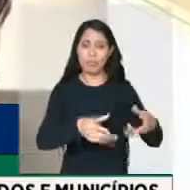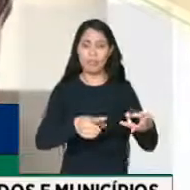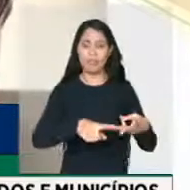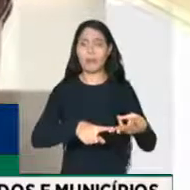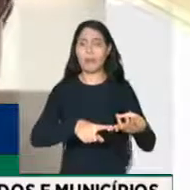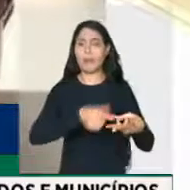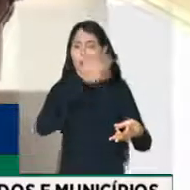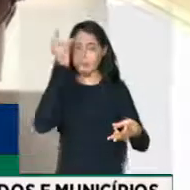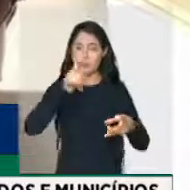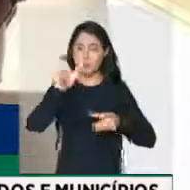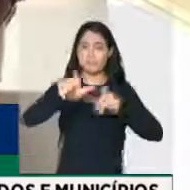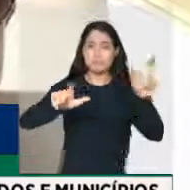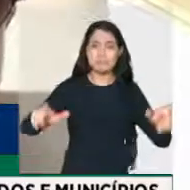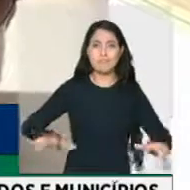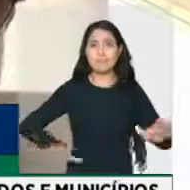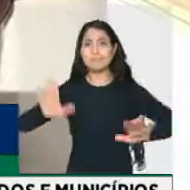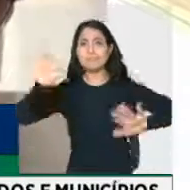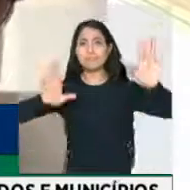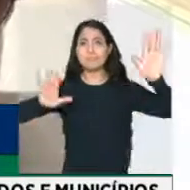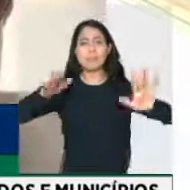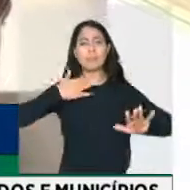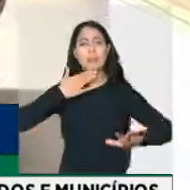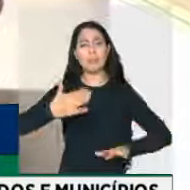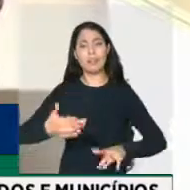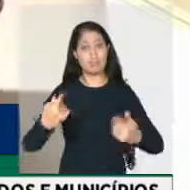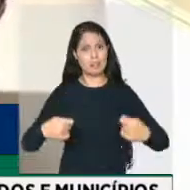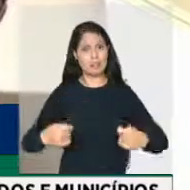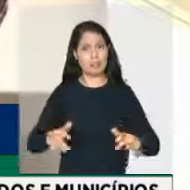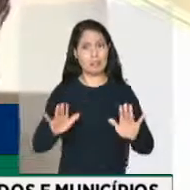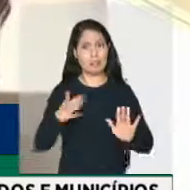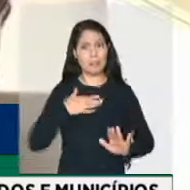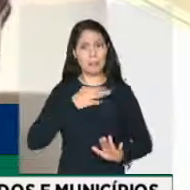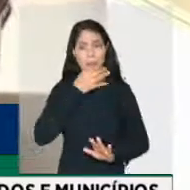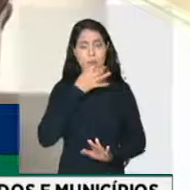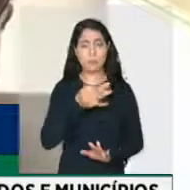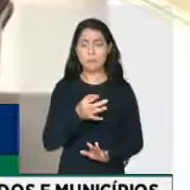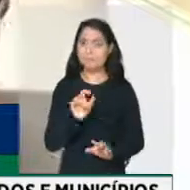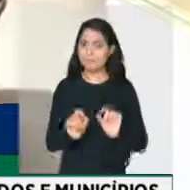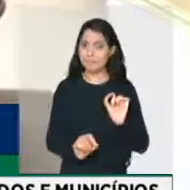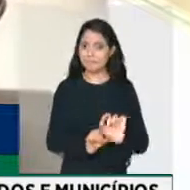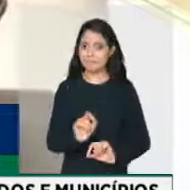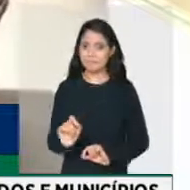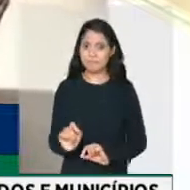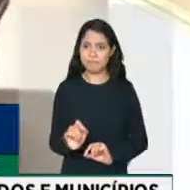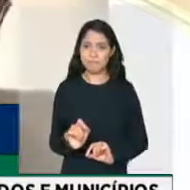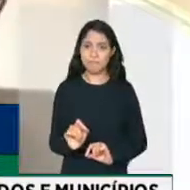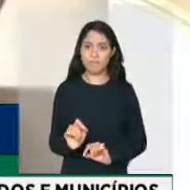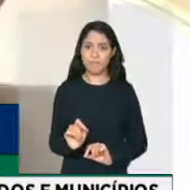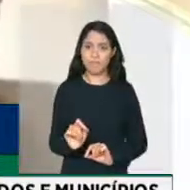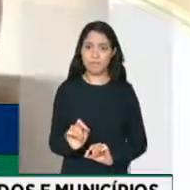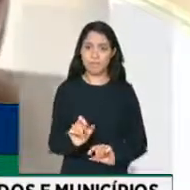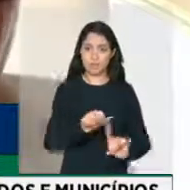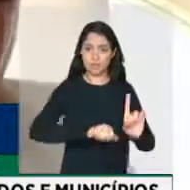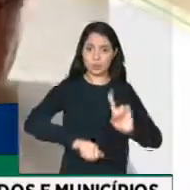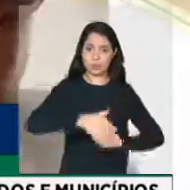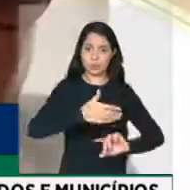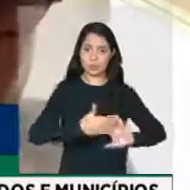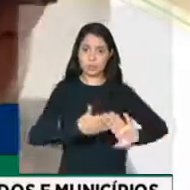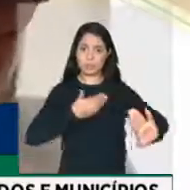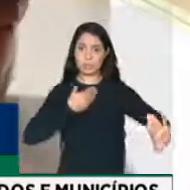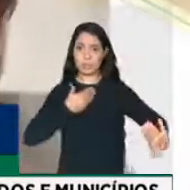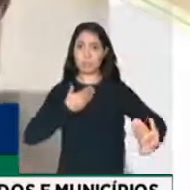A gente tomando iniciativas que acho eu que são necessárias do afastamento social, ou seja, do